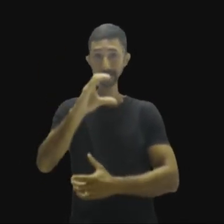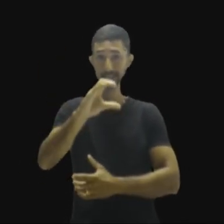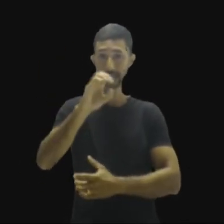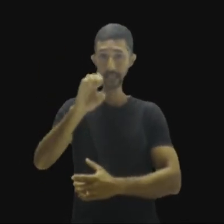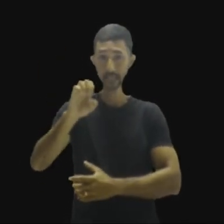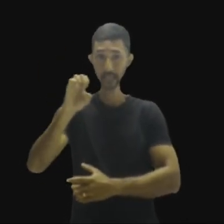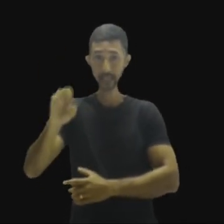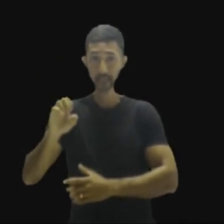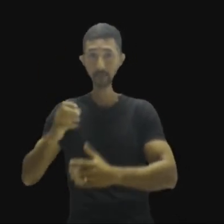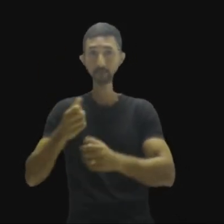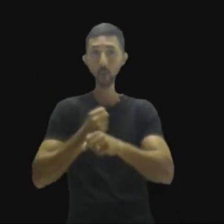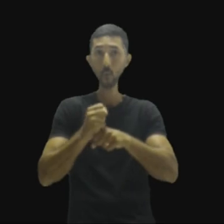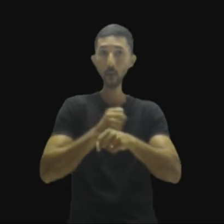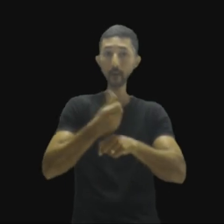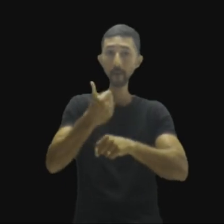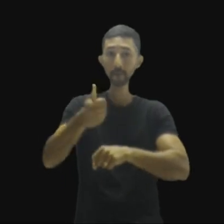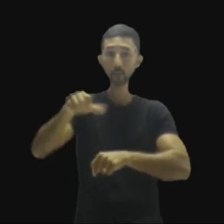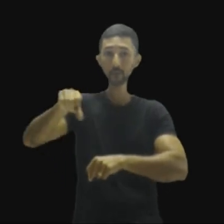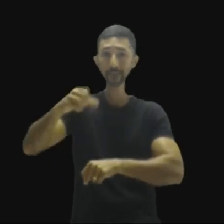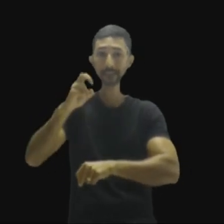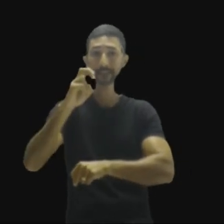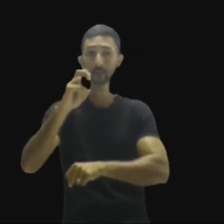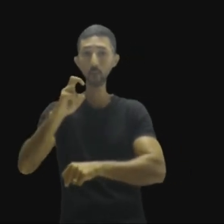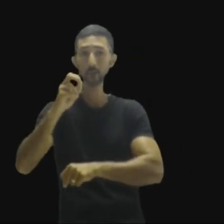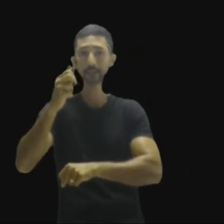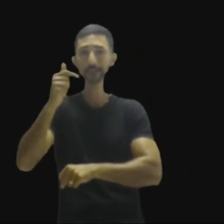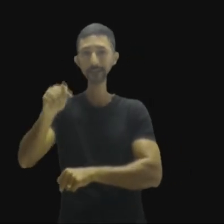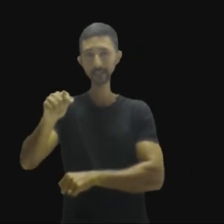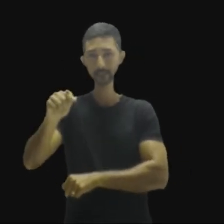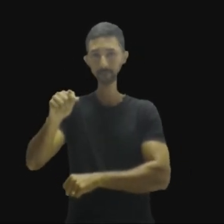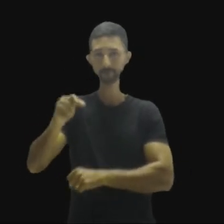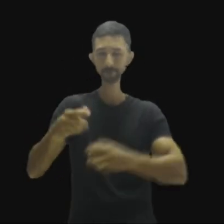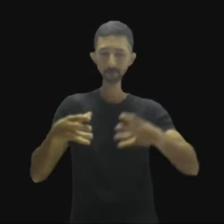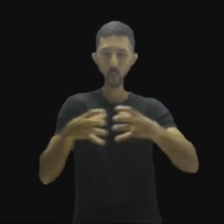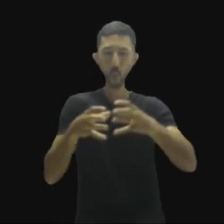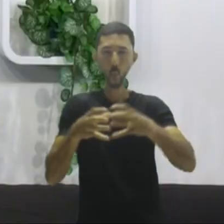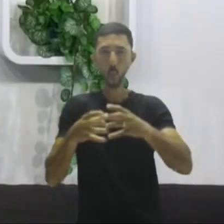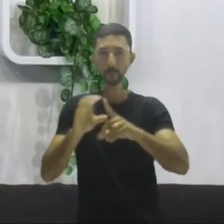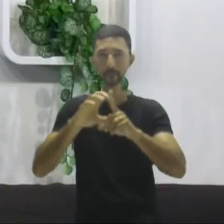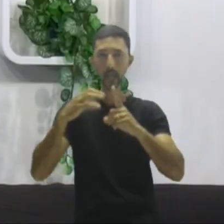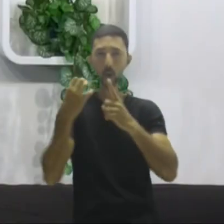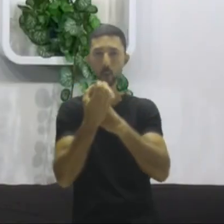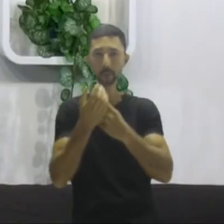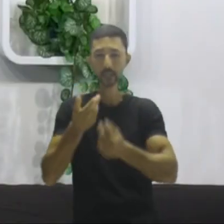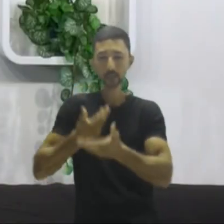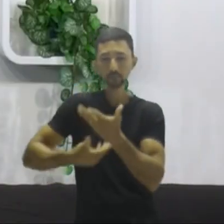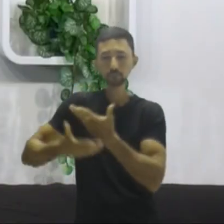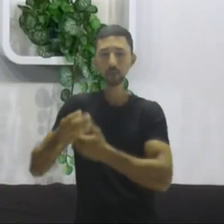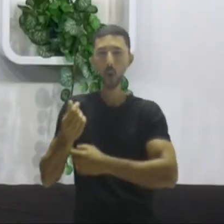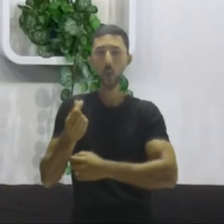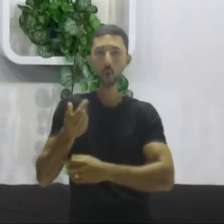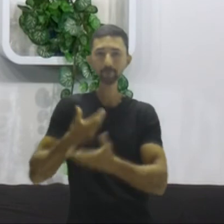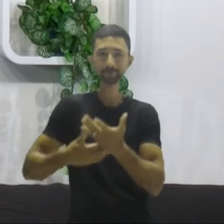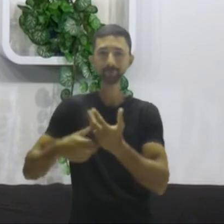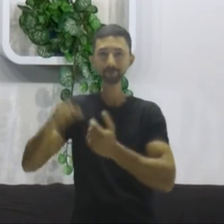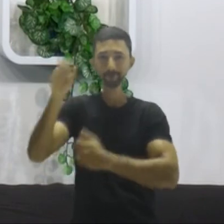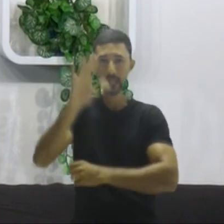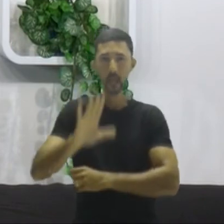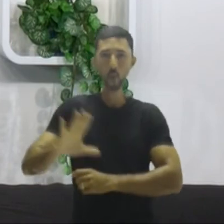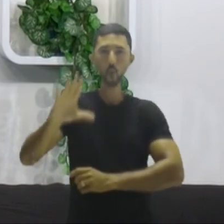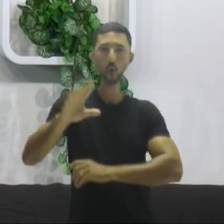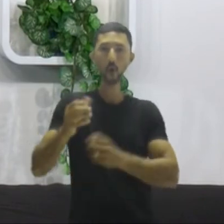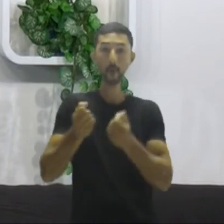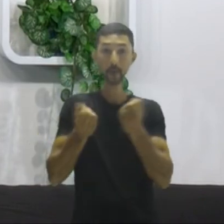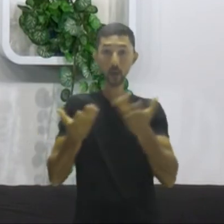acontece em 1957. A Comunidade Econômica Europeia, ela agora